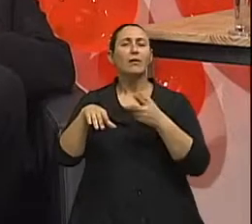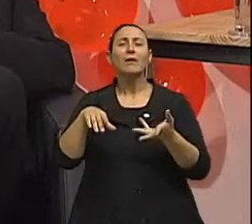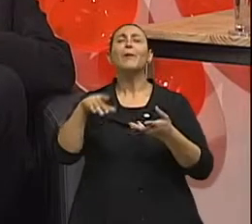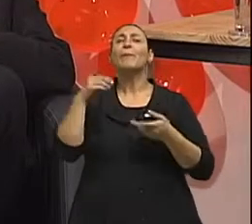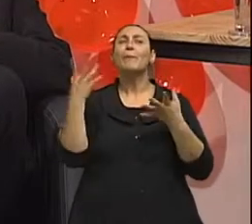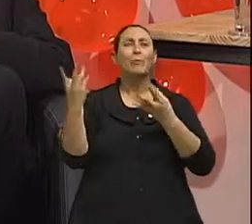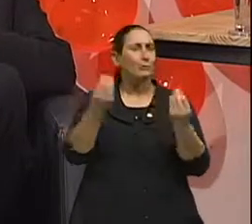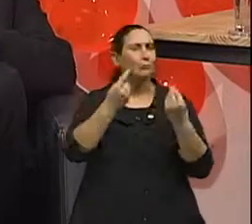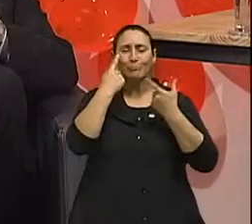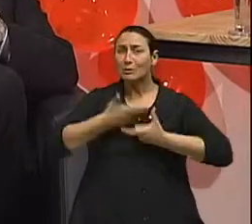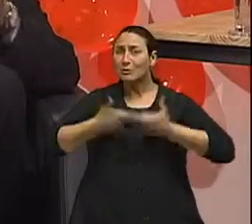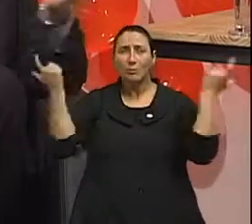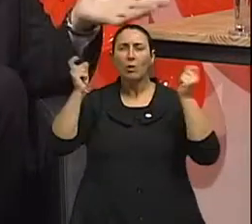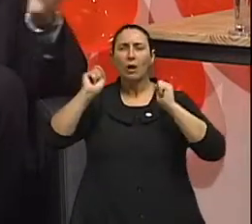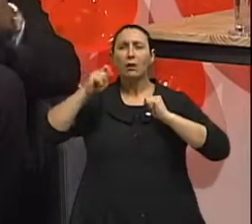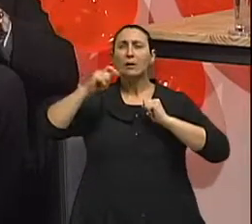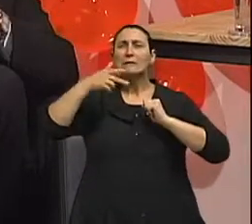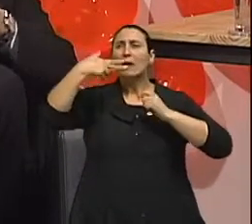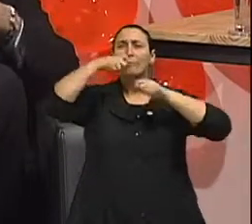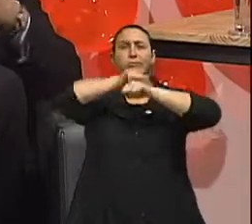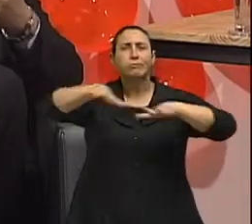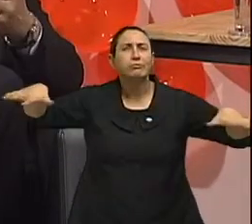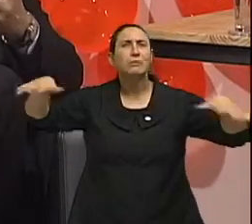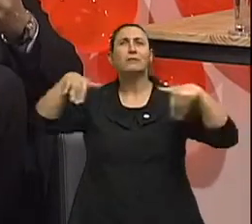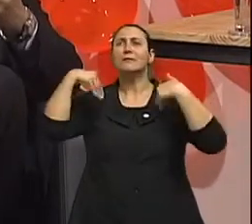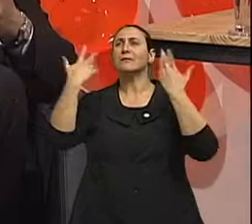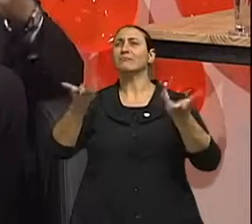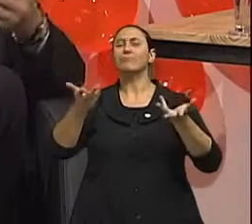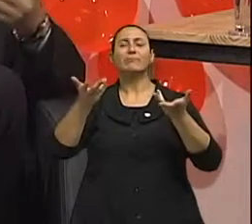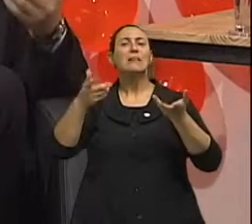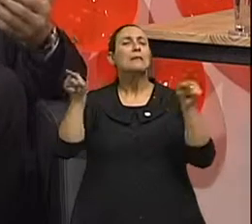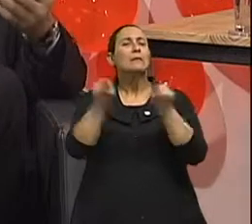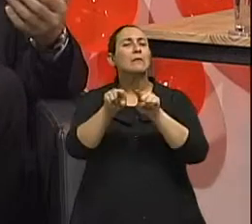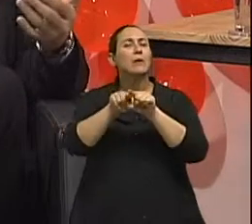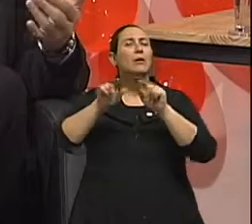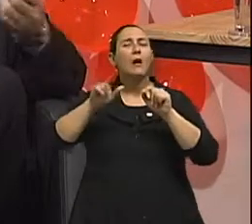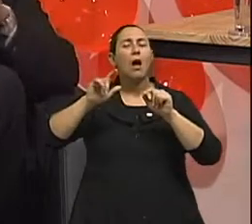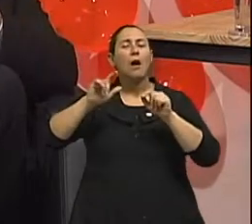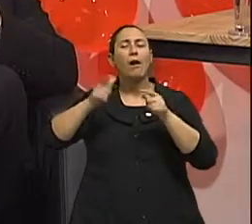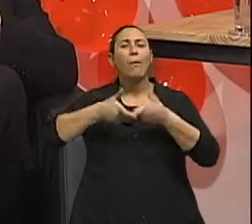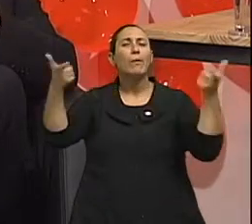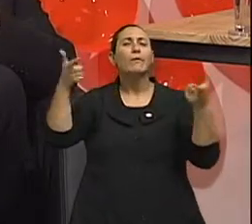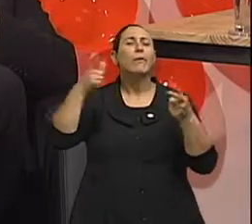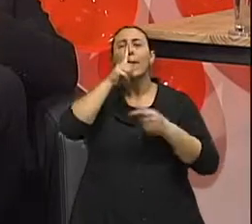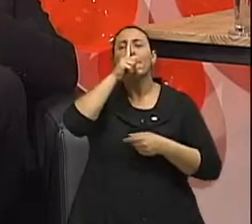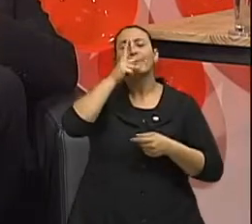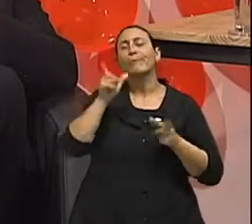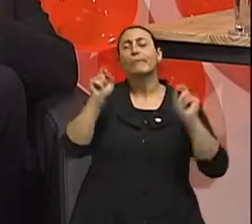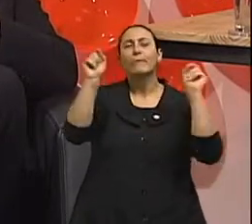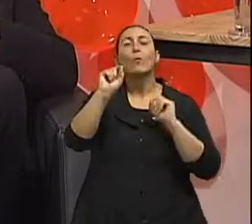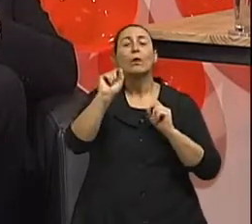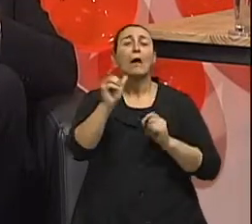poluição claramente aumenta. A poluição, sim. Aumenta. E tem outras coisas que aumentam o risco de câncer de uma forma geral. Uma